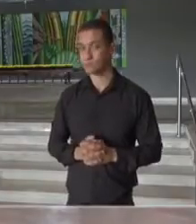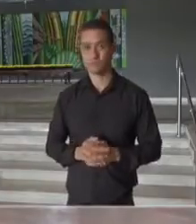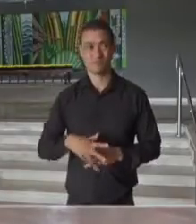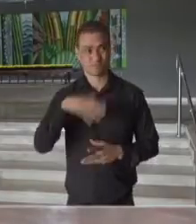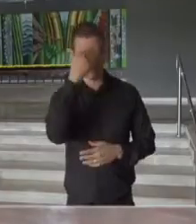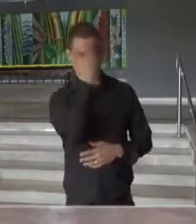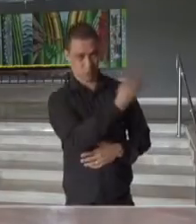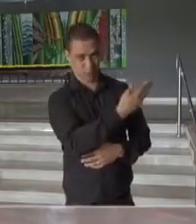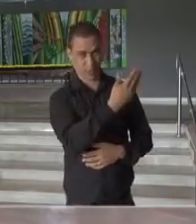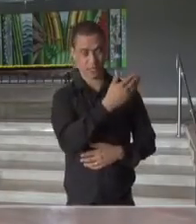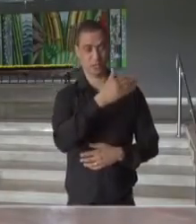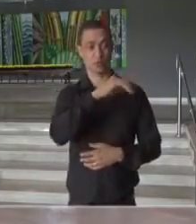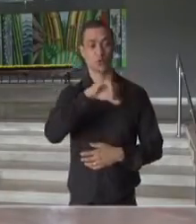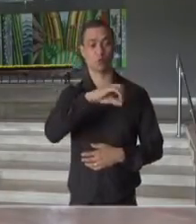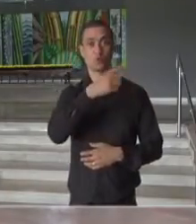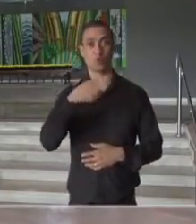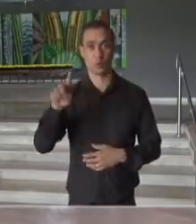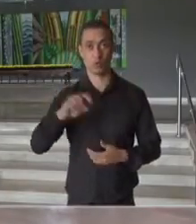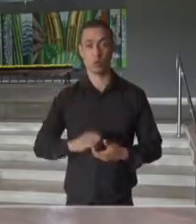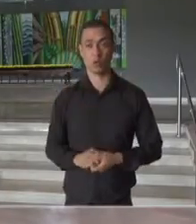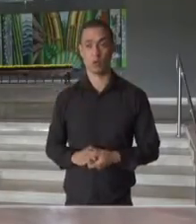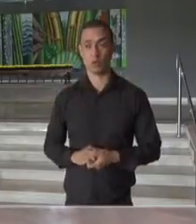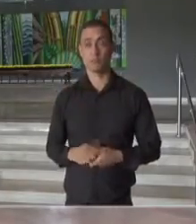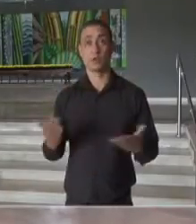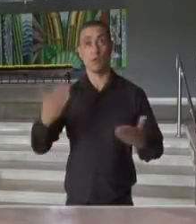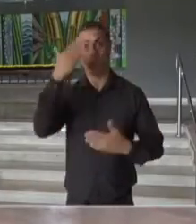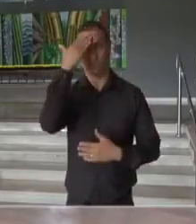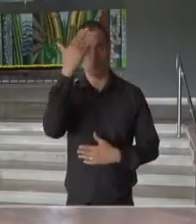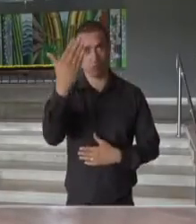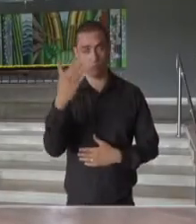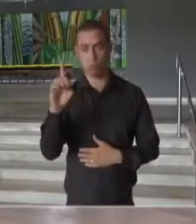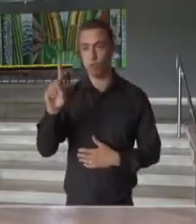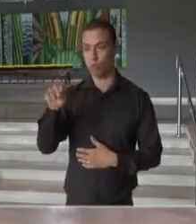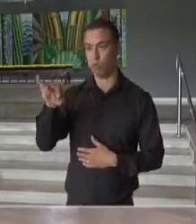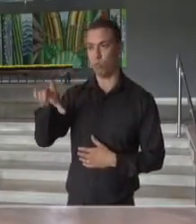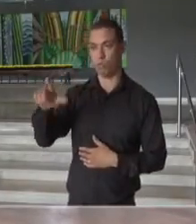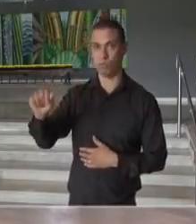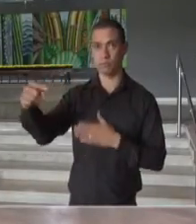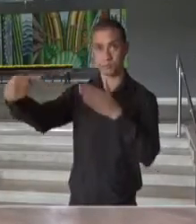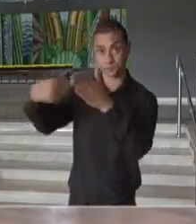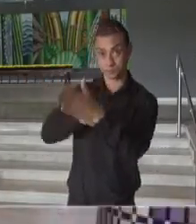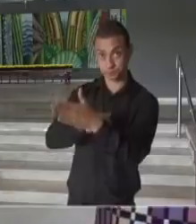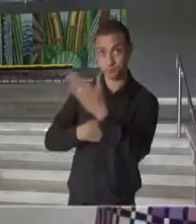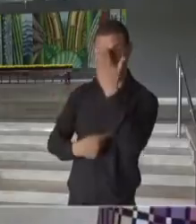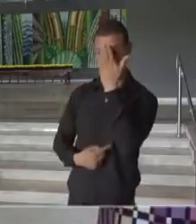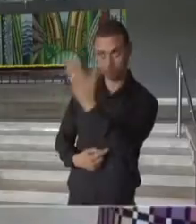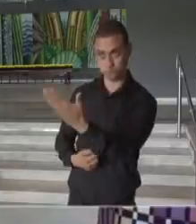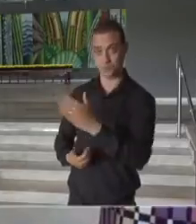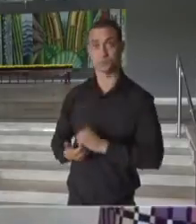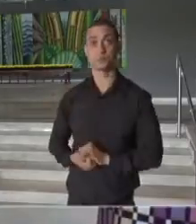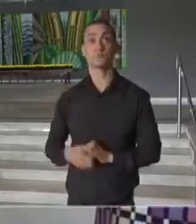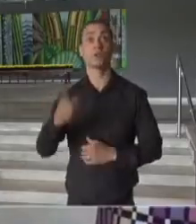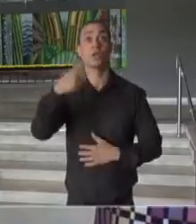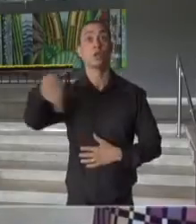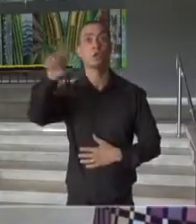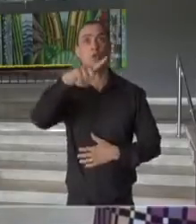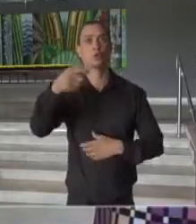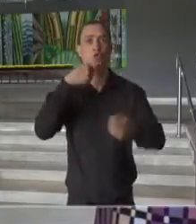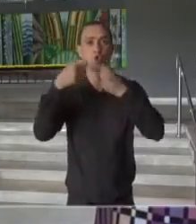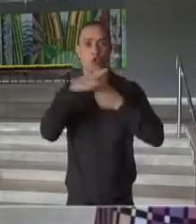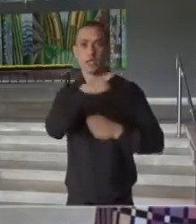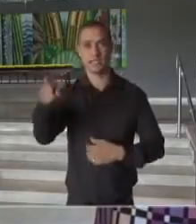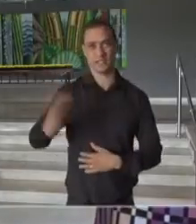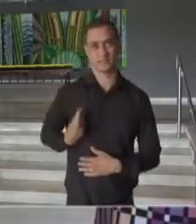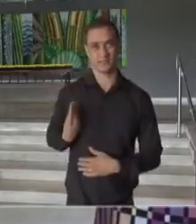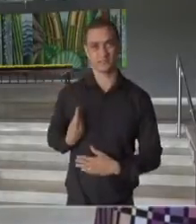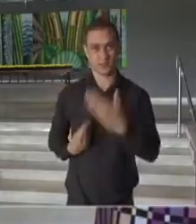Obrigado, João Gabardo. Queria agradecer a você, Daniela Geminiani, da TV Globo News, a todos os demais jornalistas que aqui